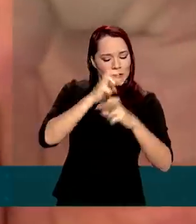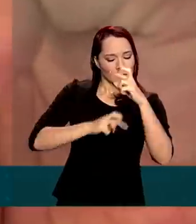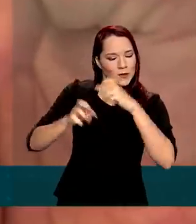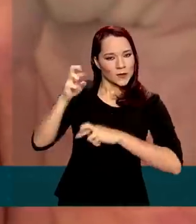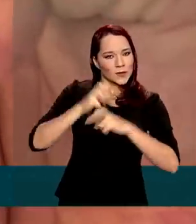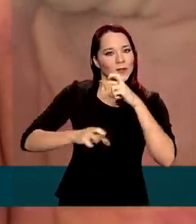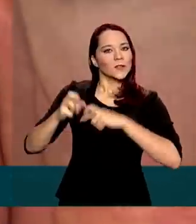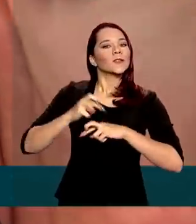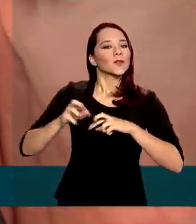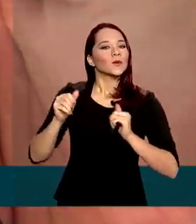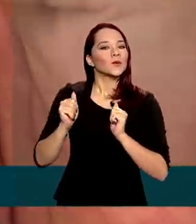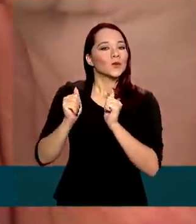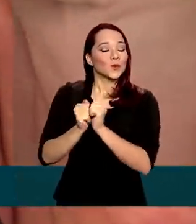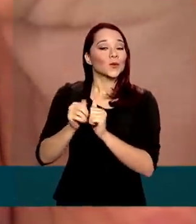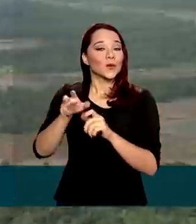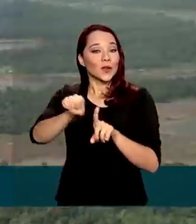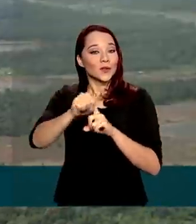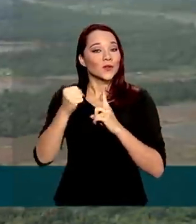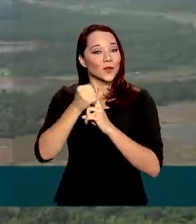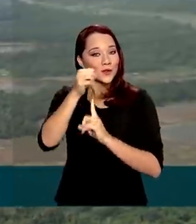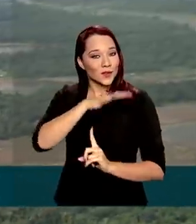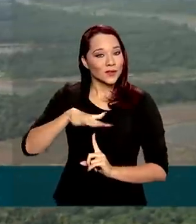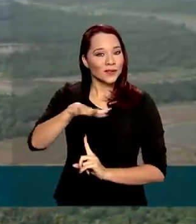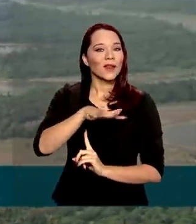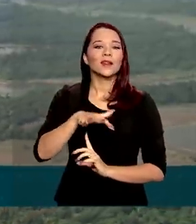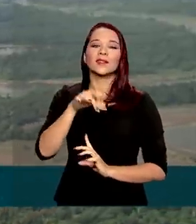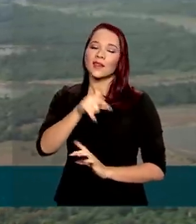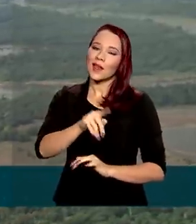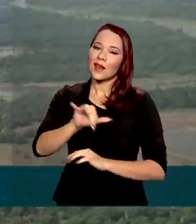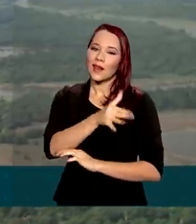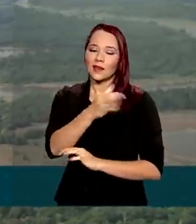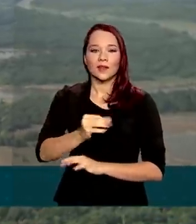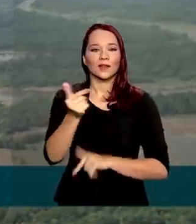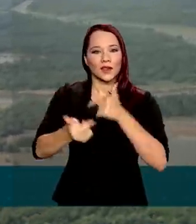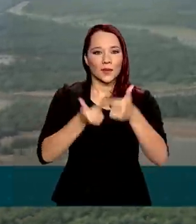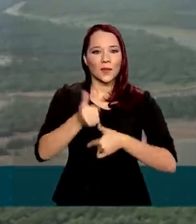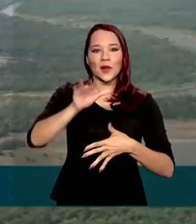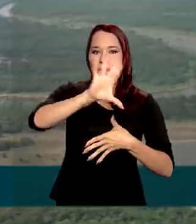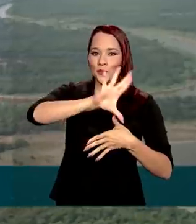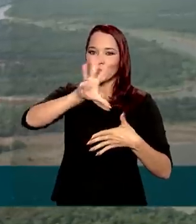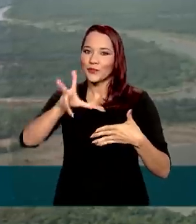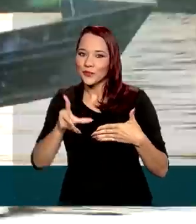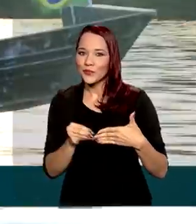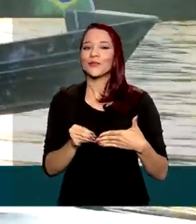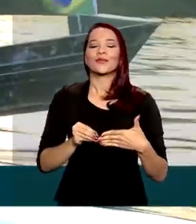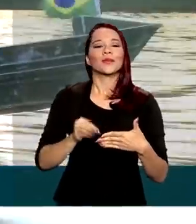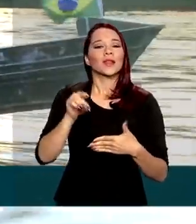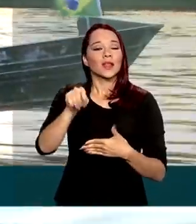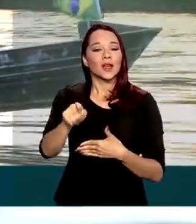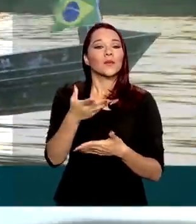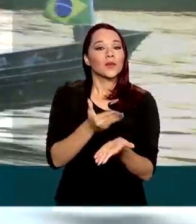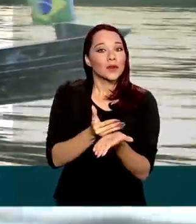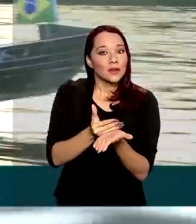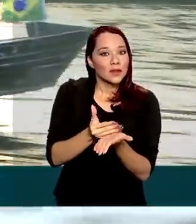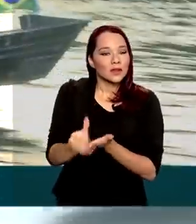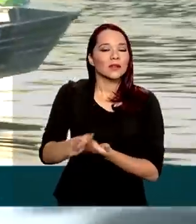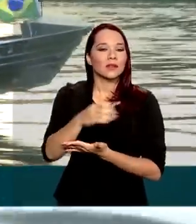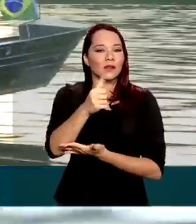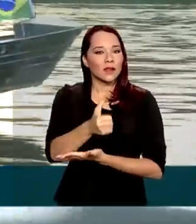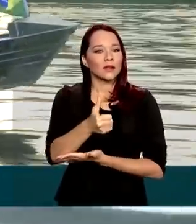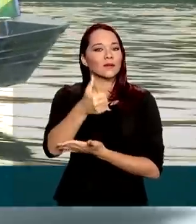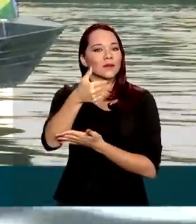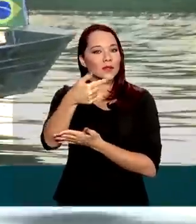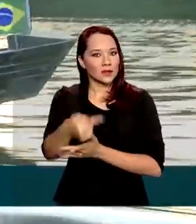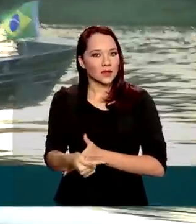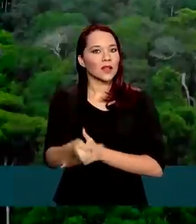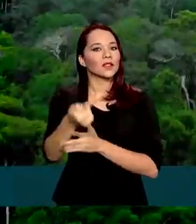com a participação da sociedade. É mais uma ação da Operação Verde Brasil 2, por iniciativa da 17ª